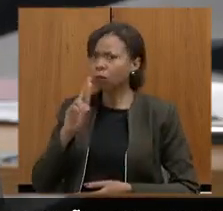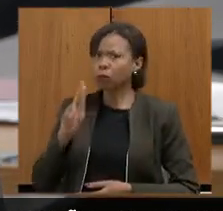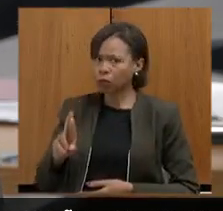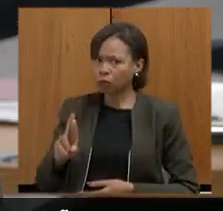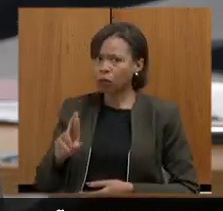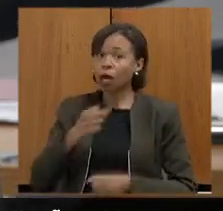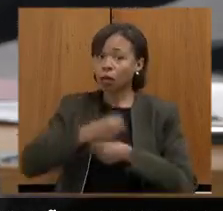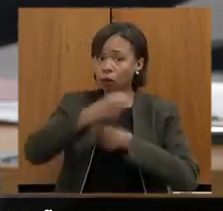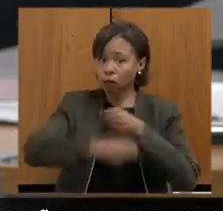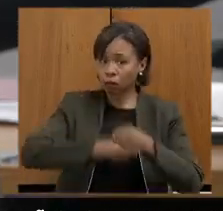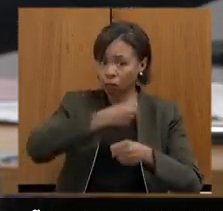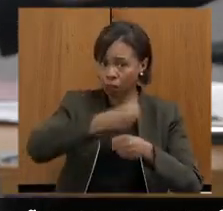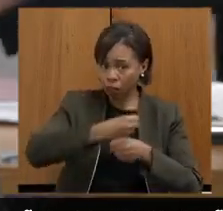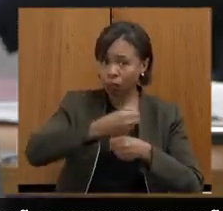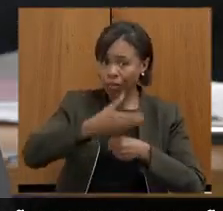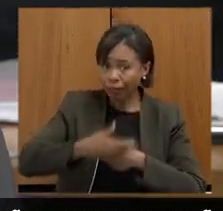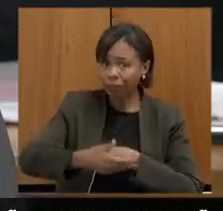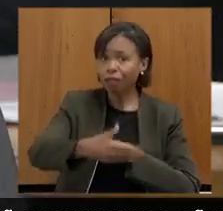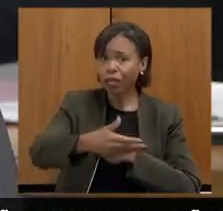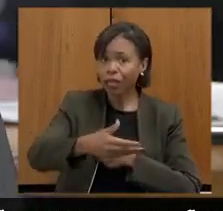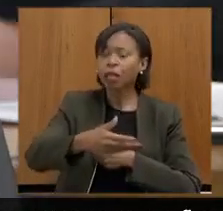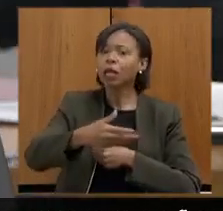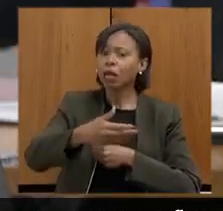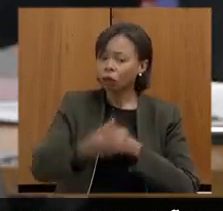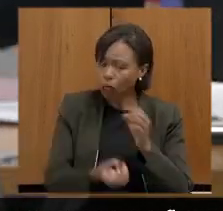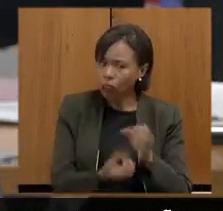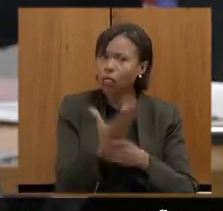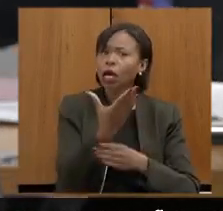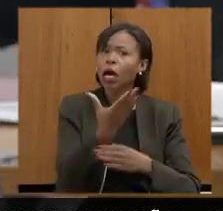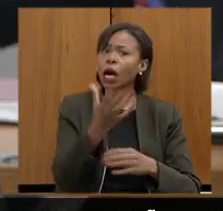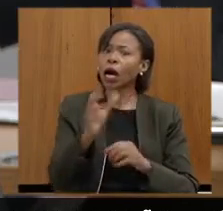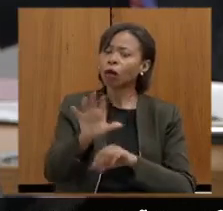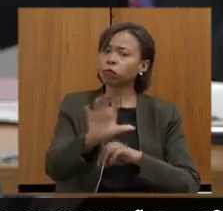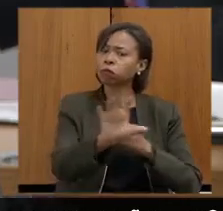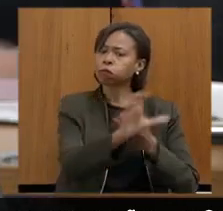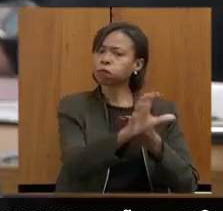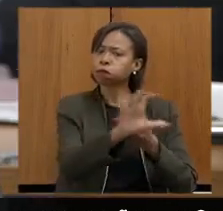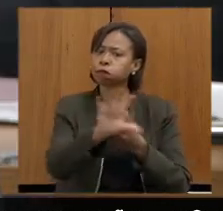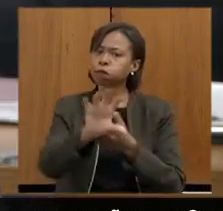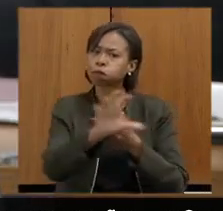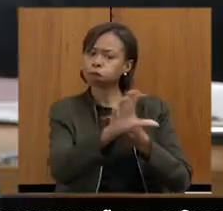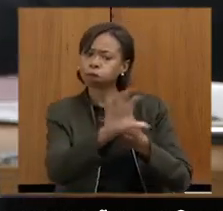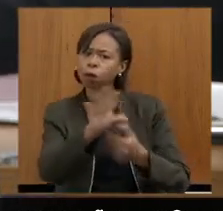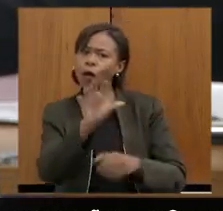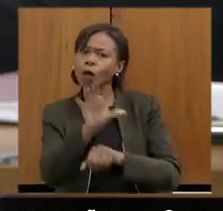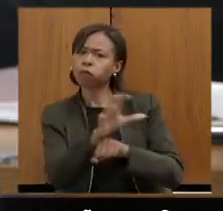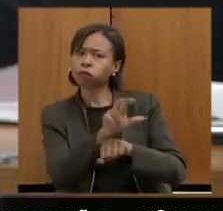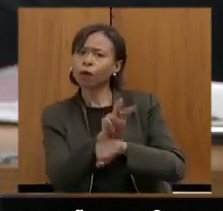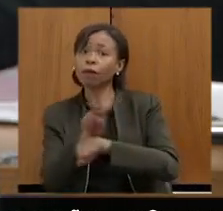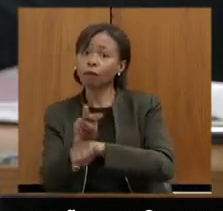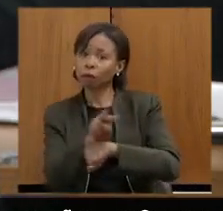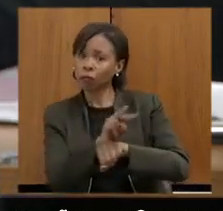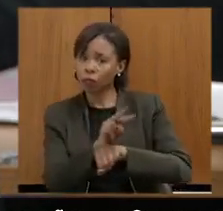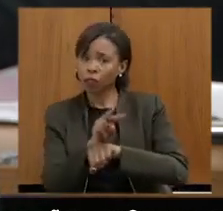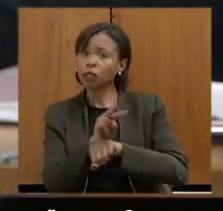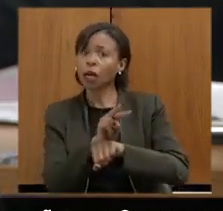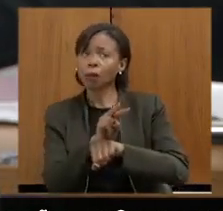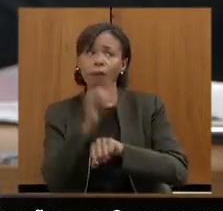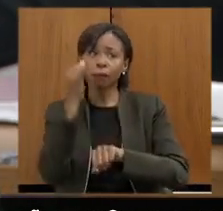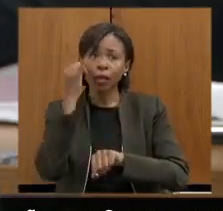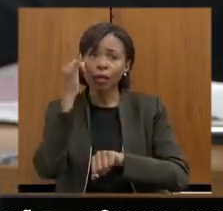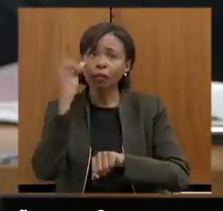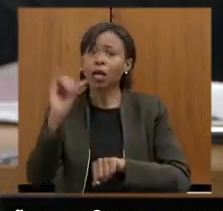do ano que vem, existe o vídeo monitoramento. Haverá as câmeras para que seja possível prevenir e